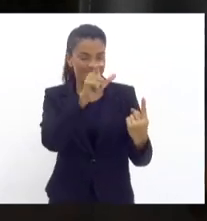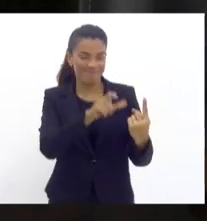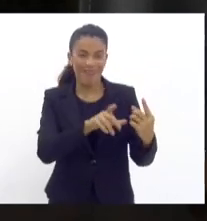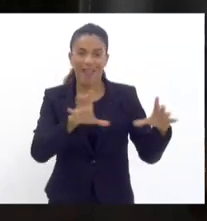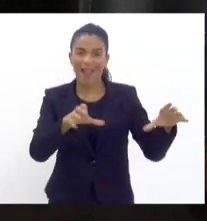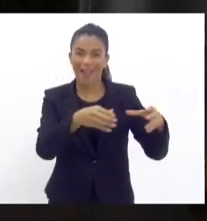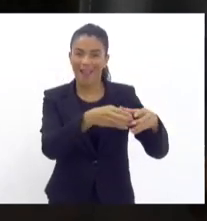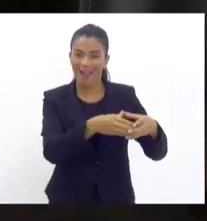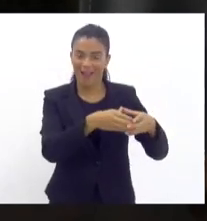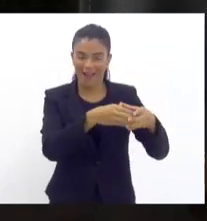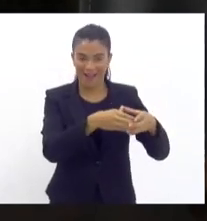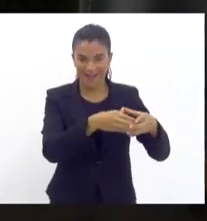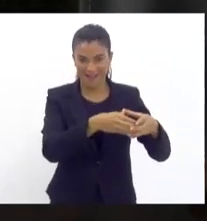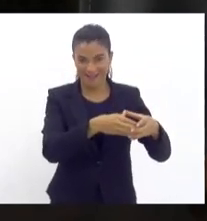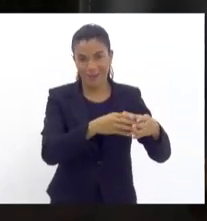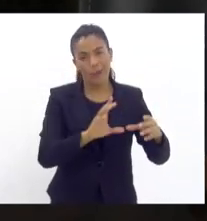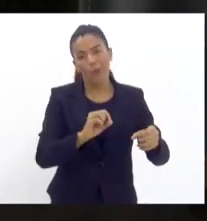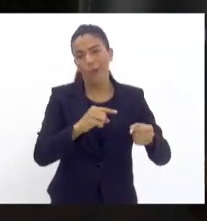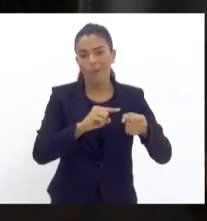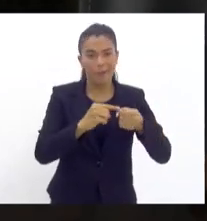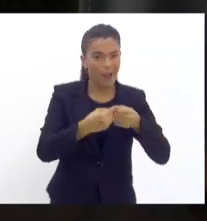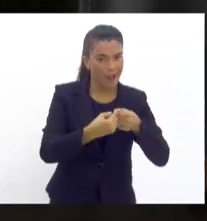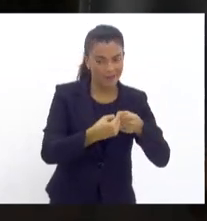de pessoas para um bairro.